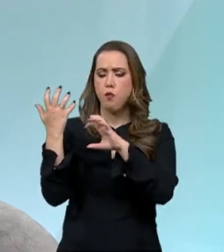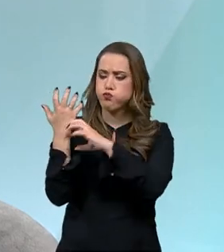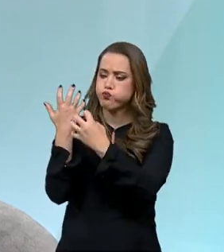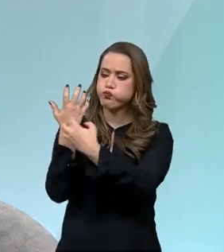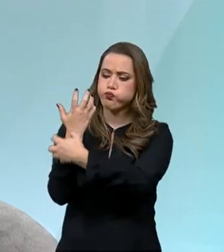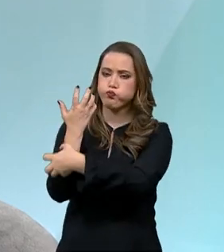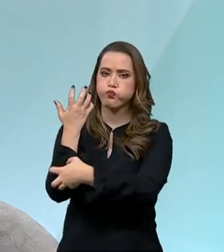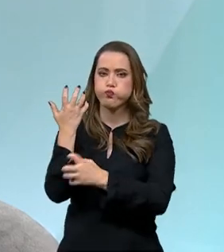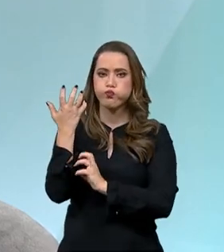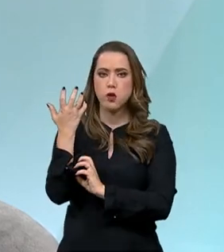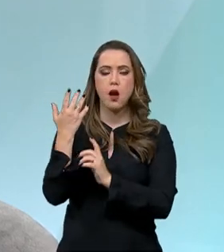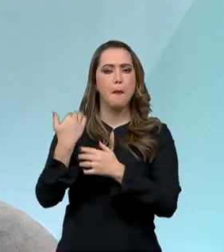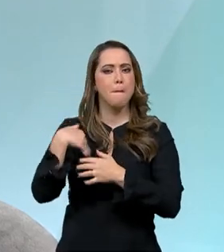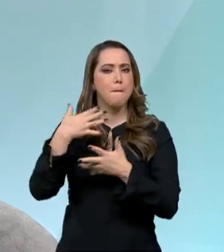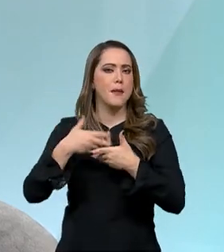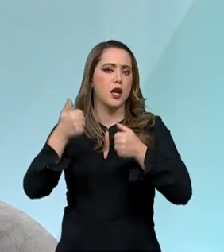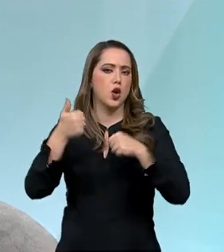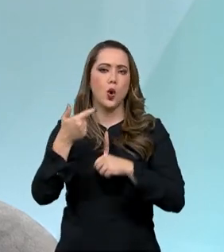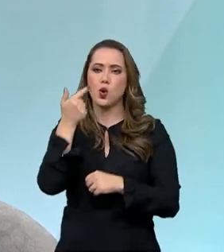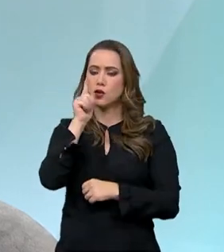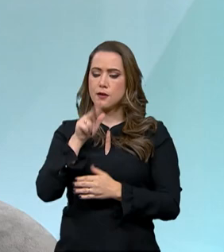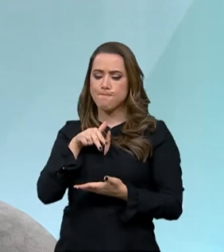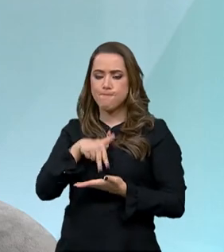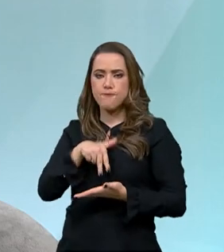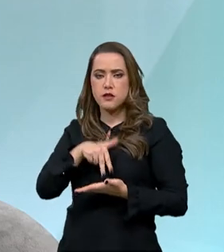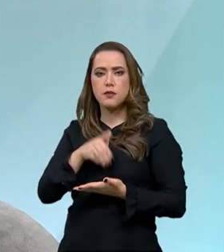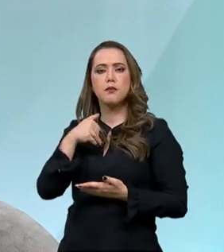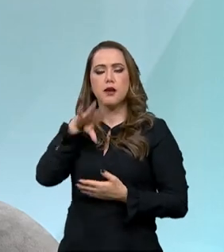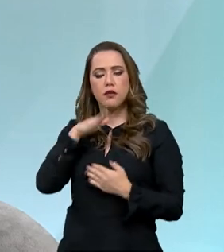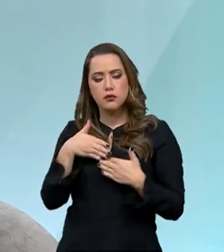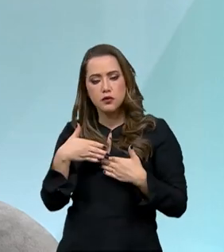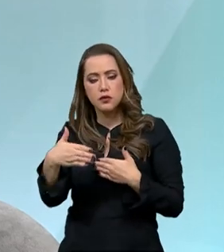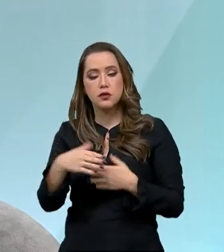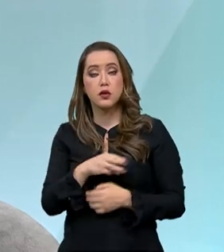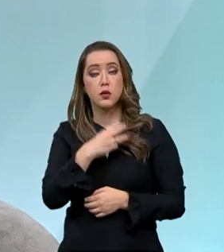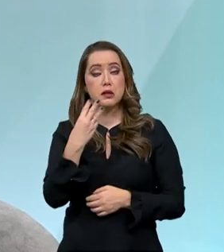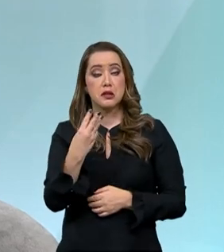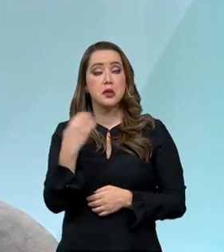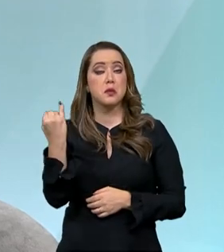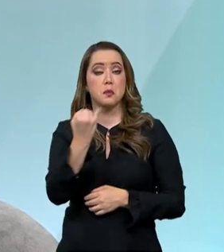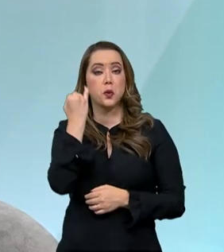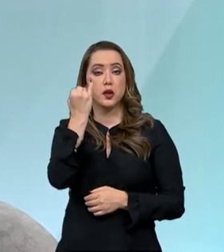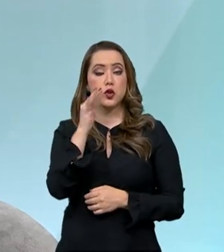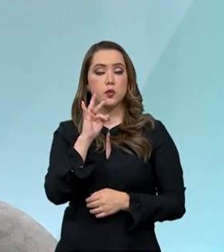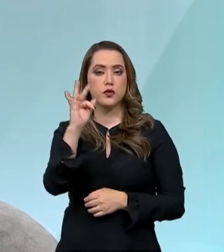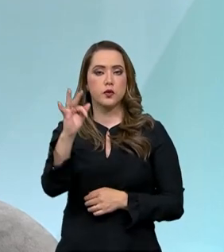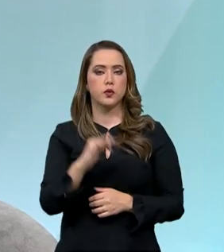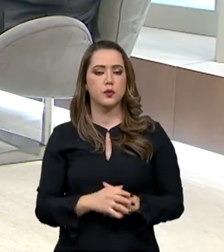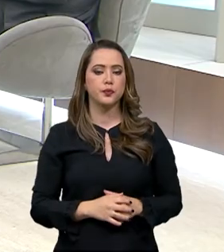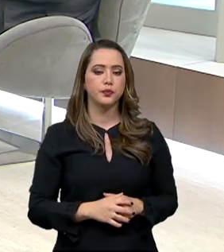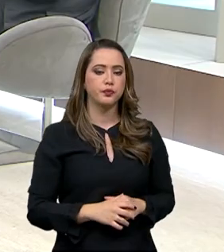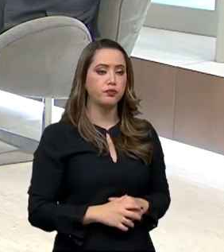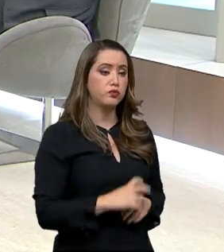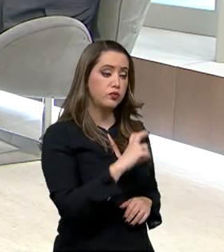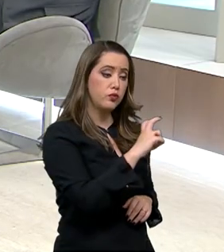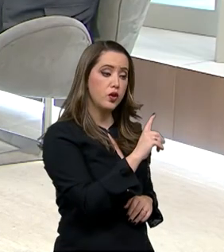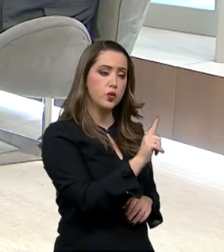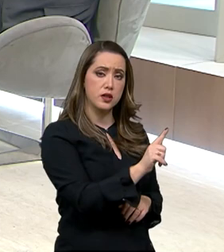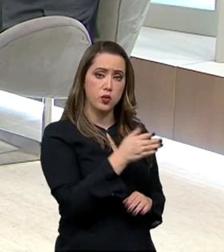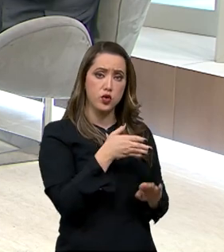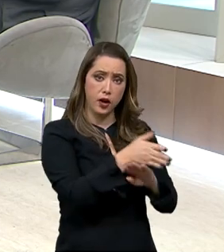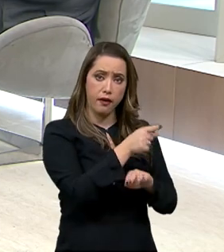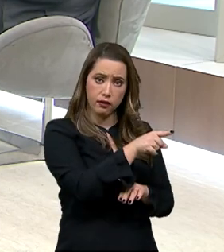pragas e mais adaptadas às mudanças climáticas. Então, são três grandes apostas aí para o futuro. O 5G entra nisso também? O